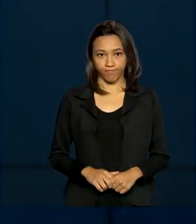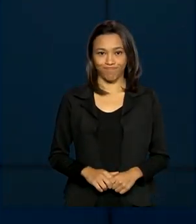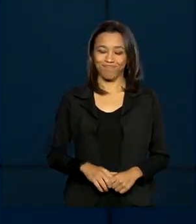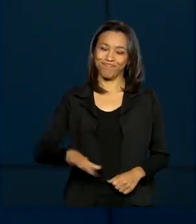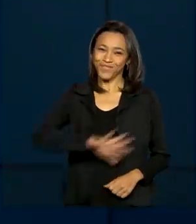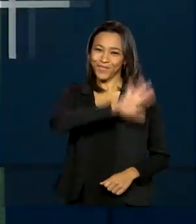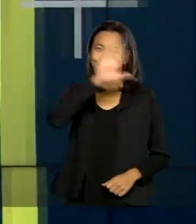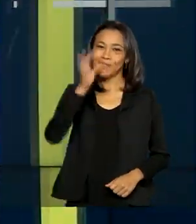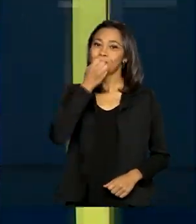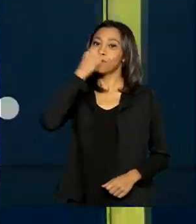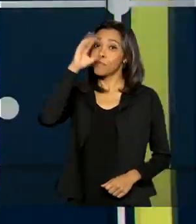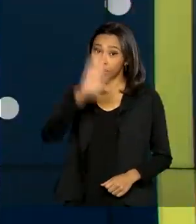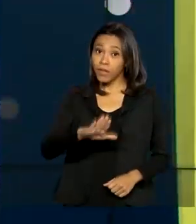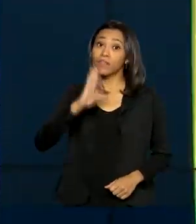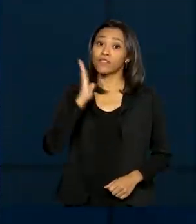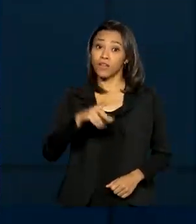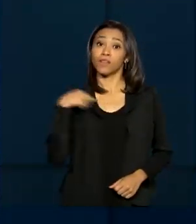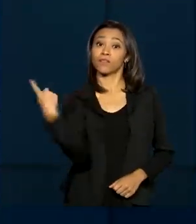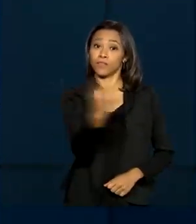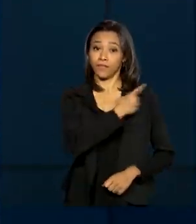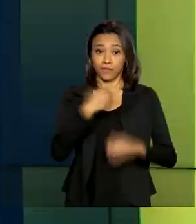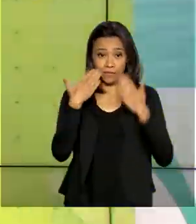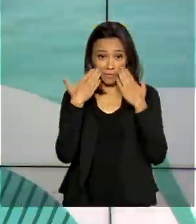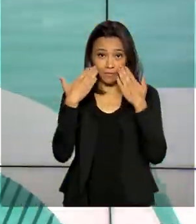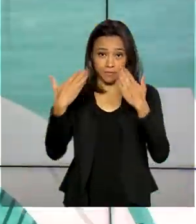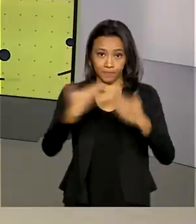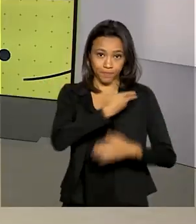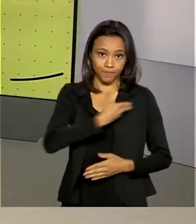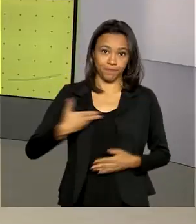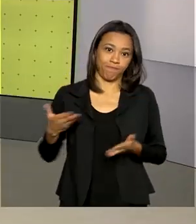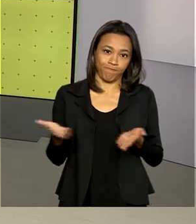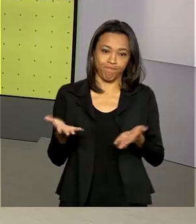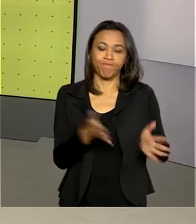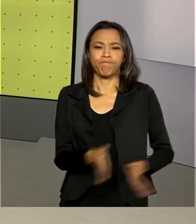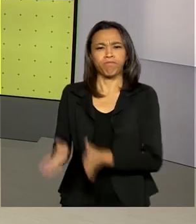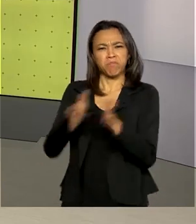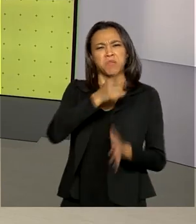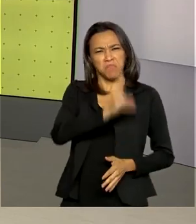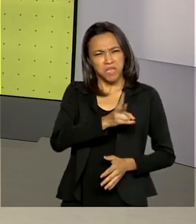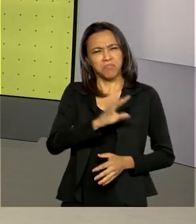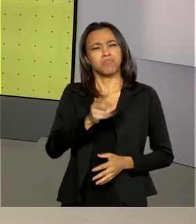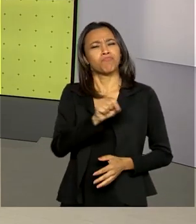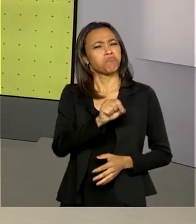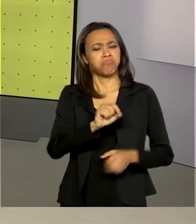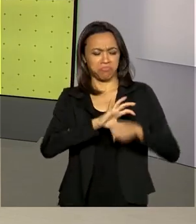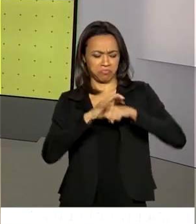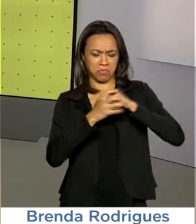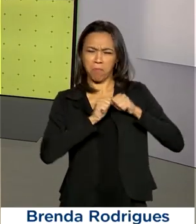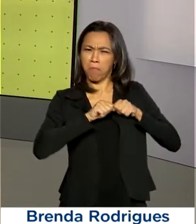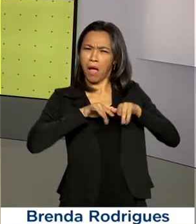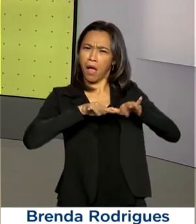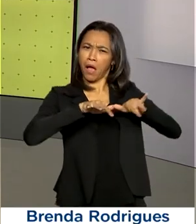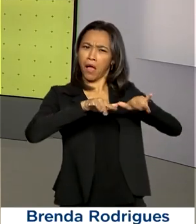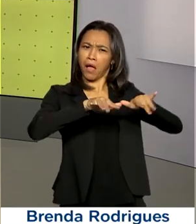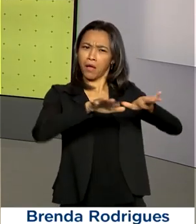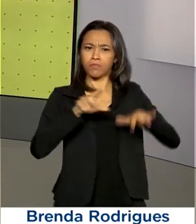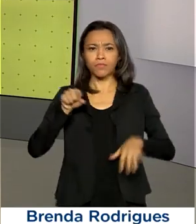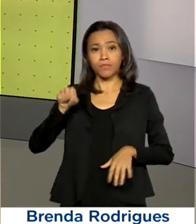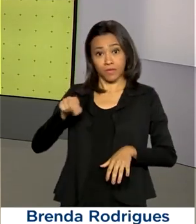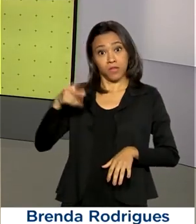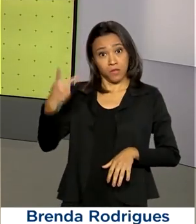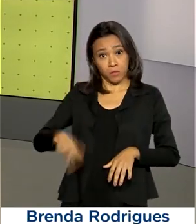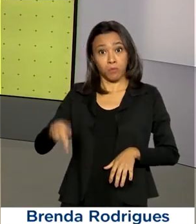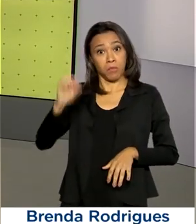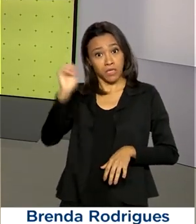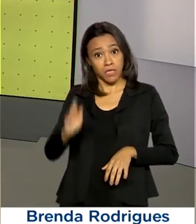Olá, boa tarde. Já estamos de volta com o governo agora. Mesmo com a pandemia de covid-19, a safra brasileira